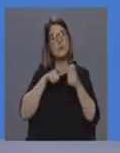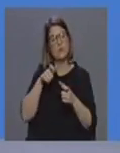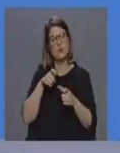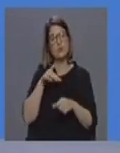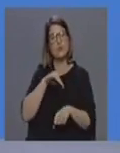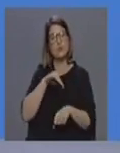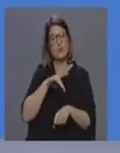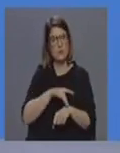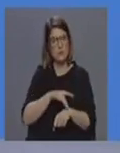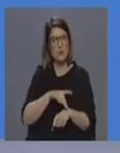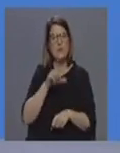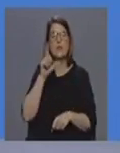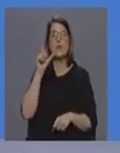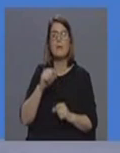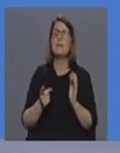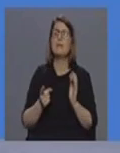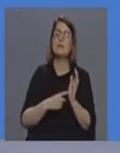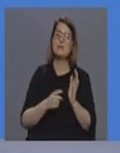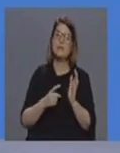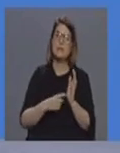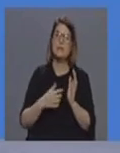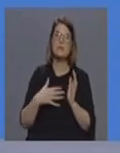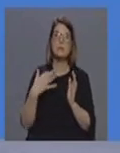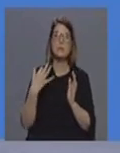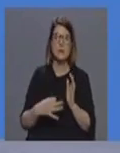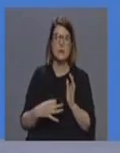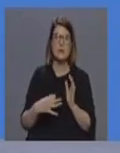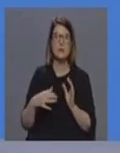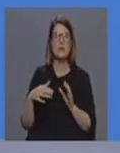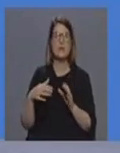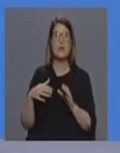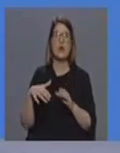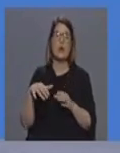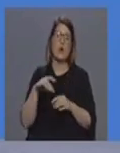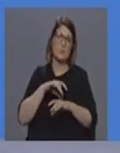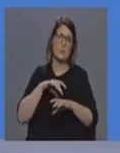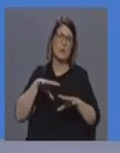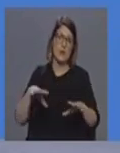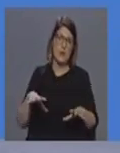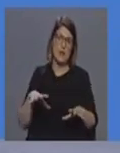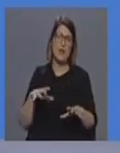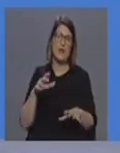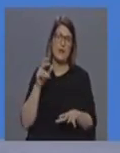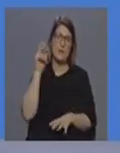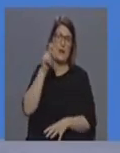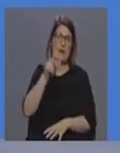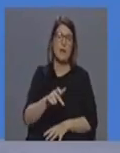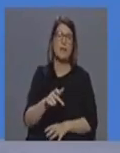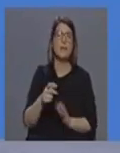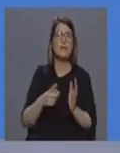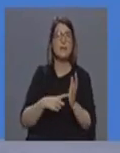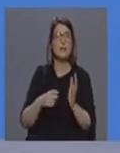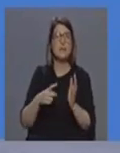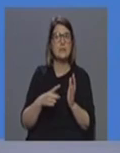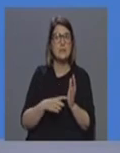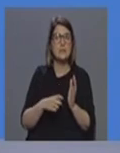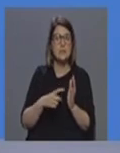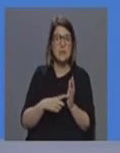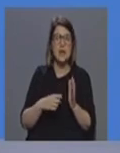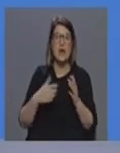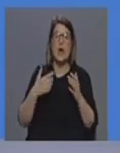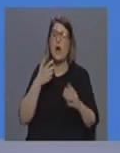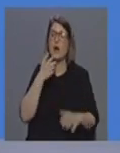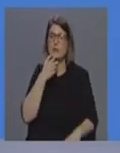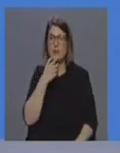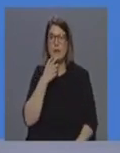necessidade de recurso aos meios hospitalares em caso de necessidade e não única